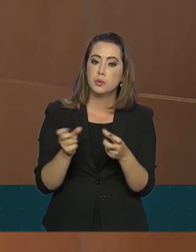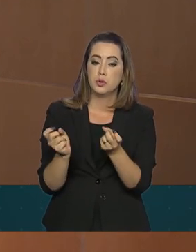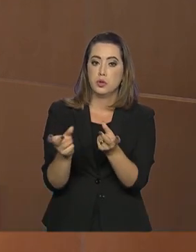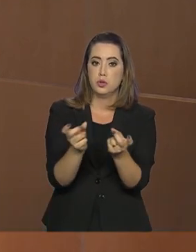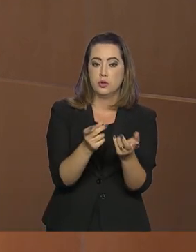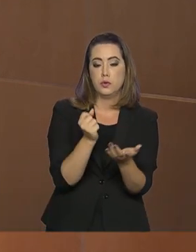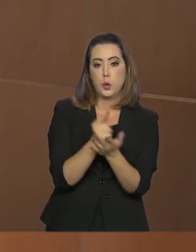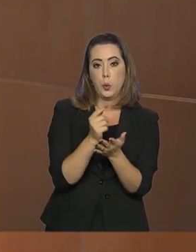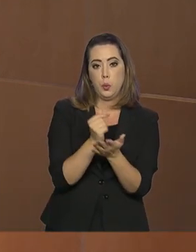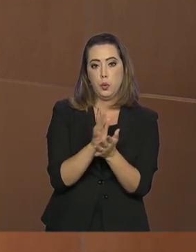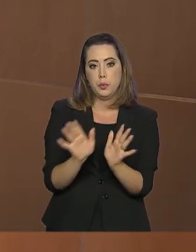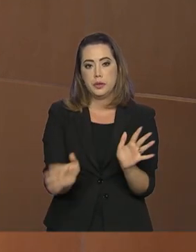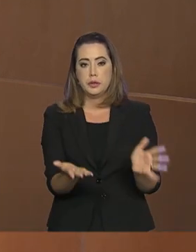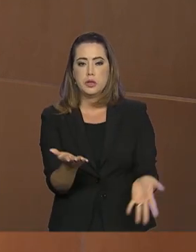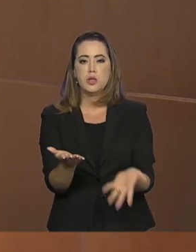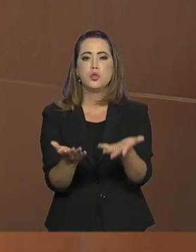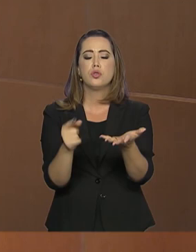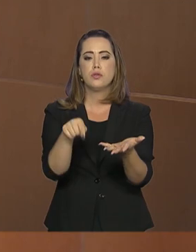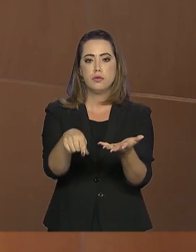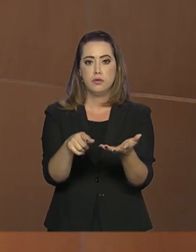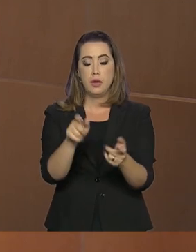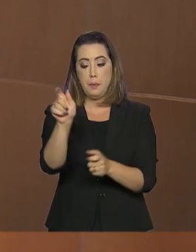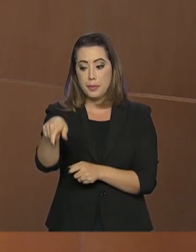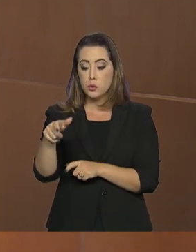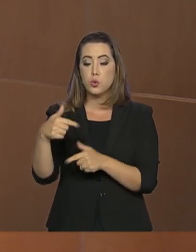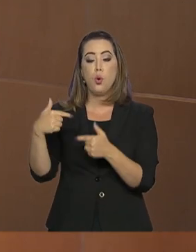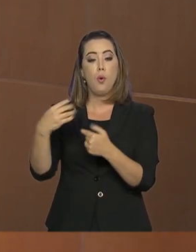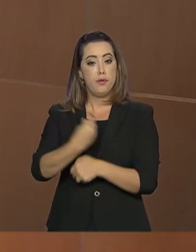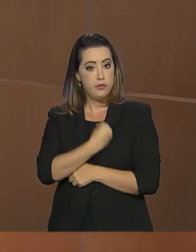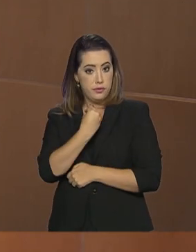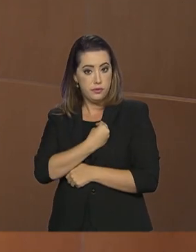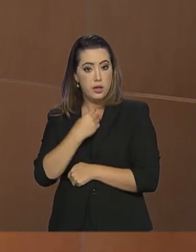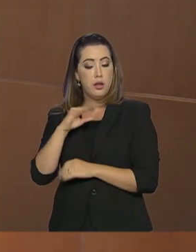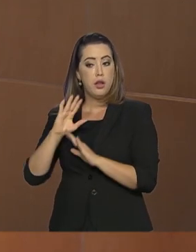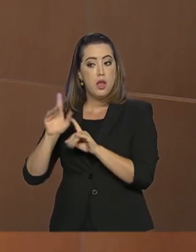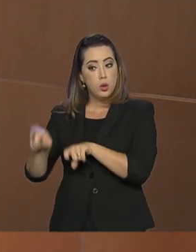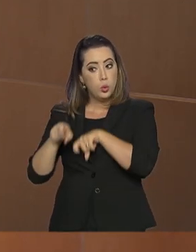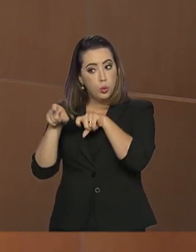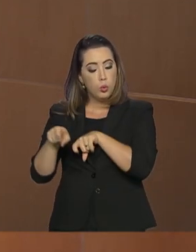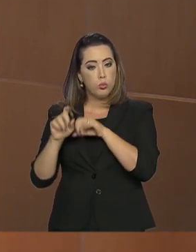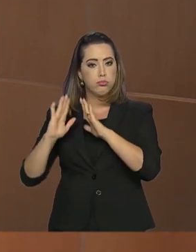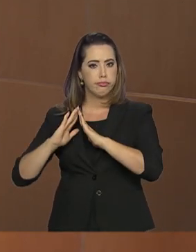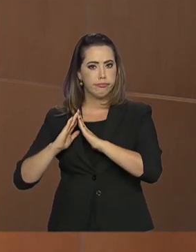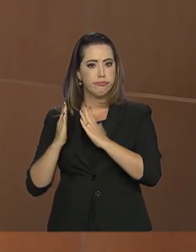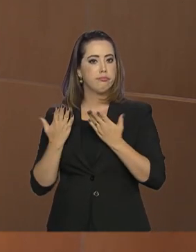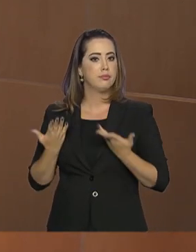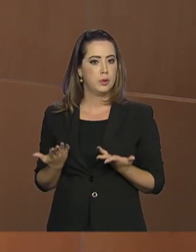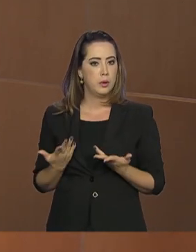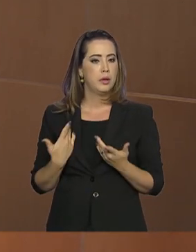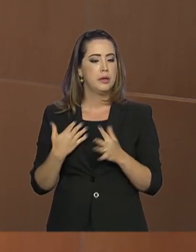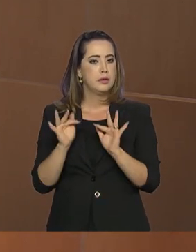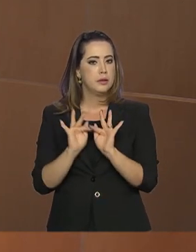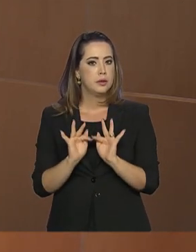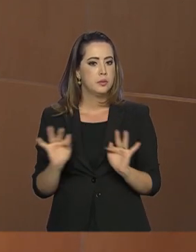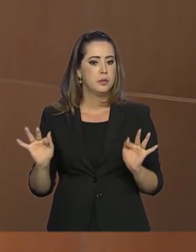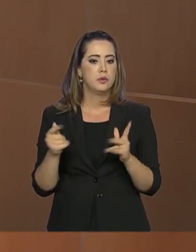incentivar a manutenção do produtor no campo, destravar as amarras da economia,